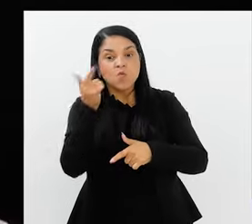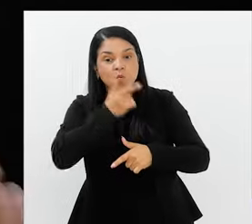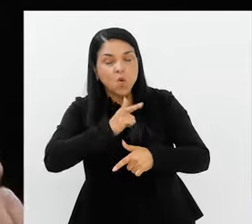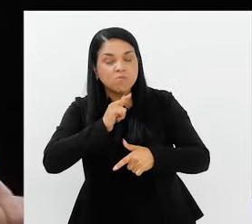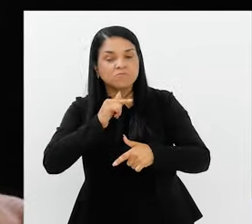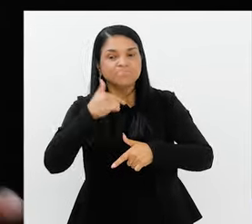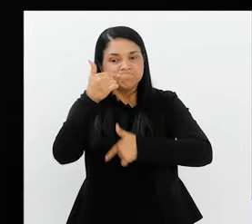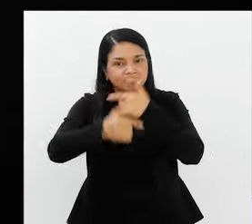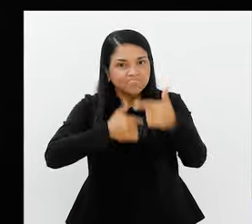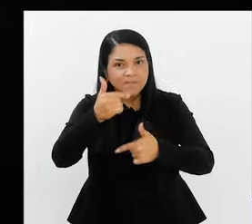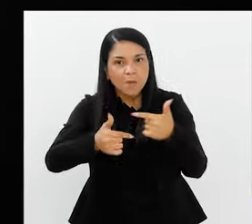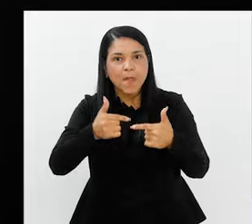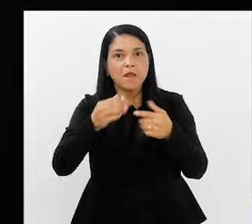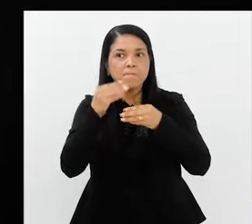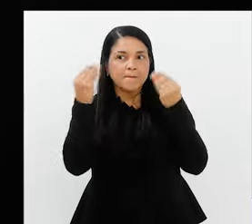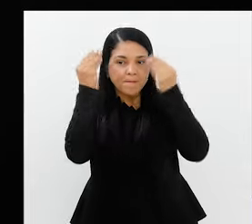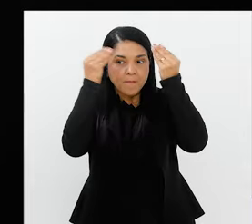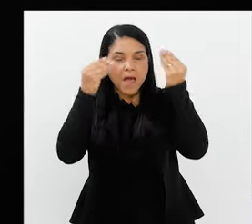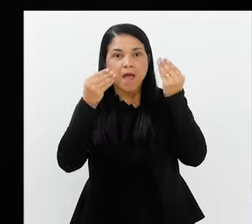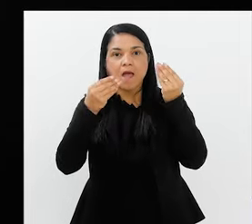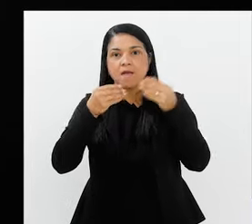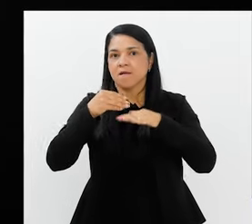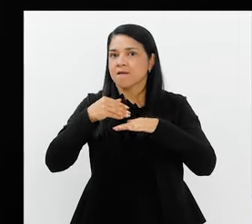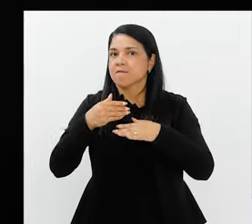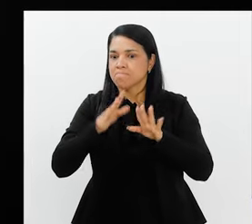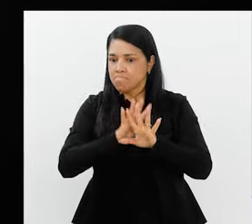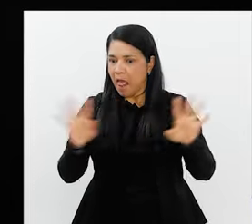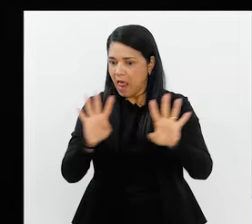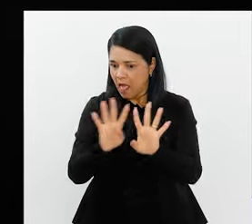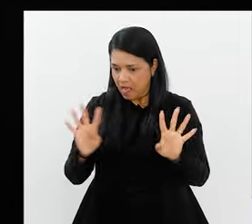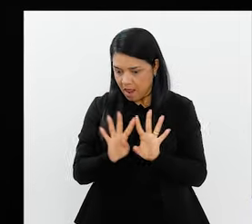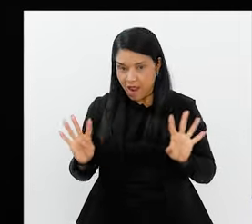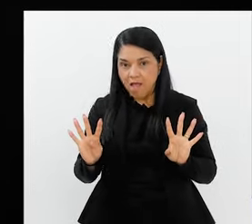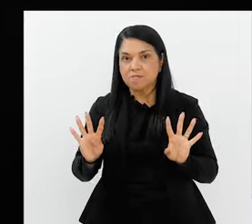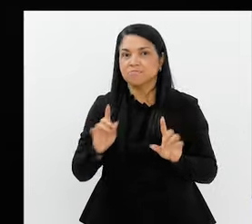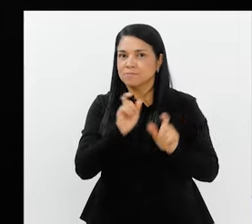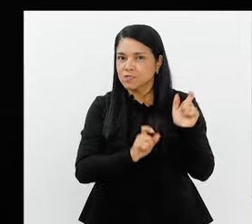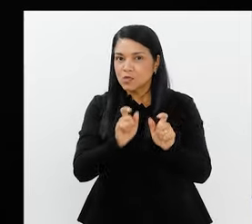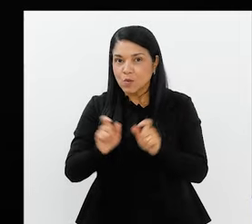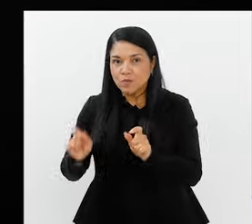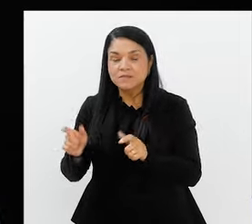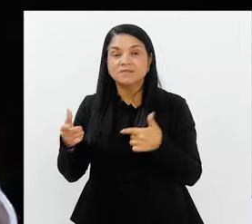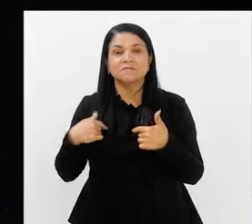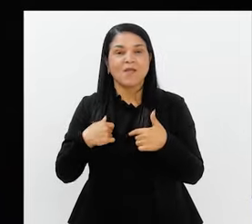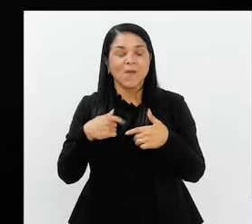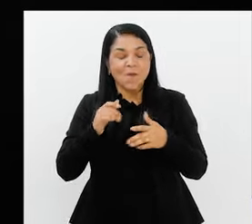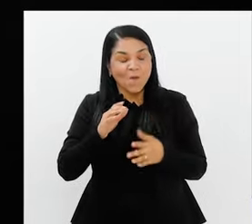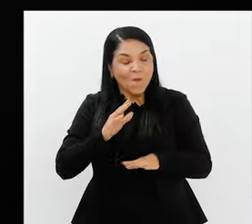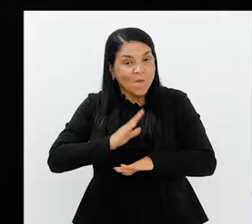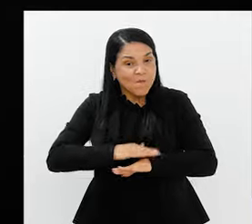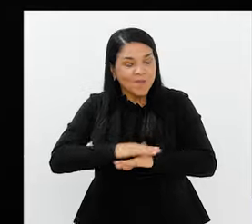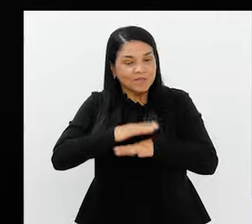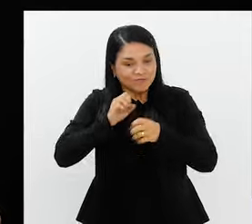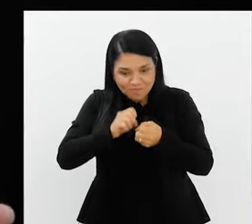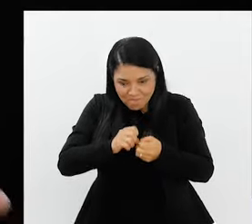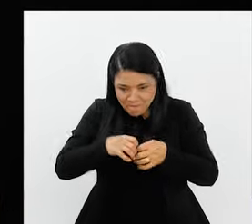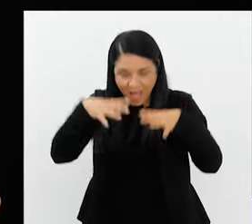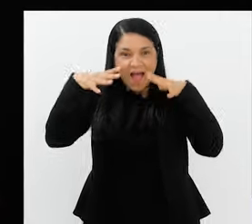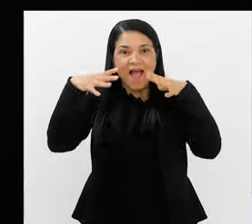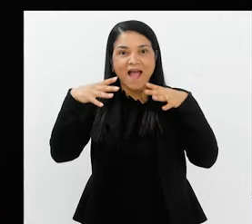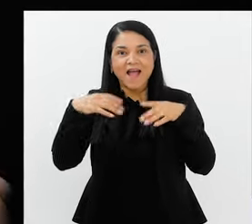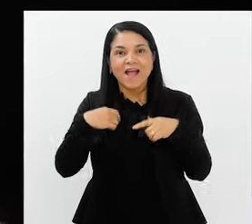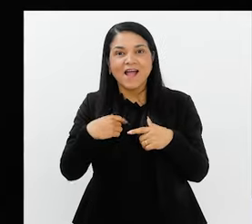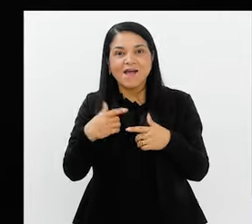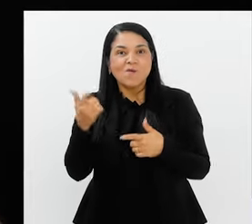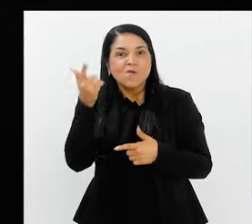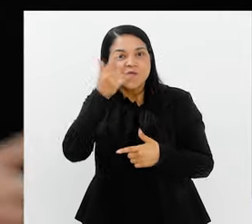como executar aquilo. É, é muito complicado, mas é um momento muito mágico você conseguir